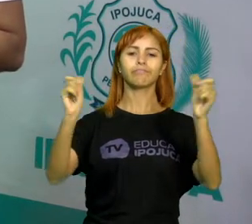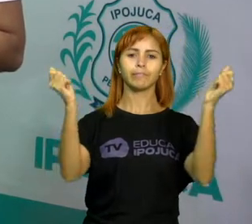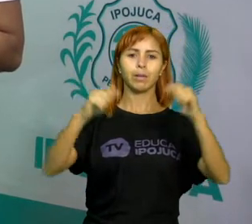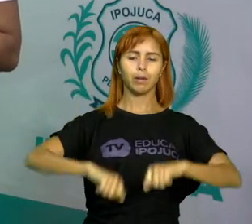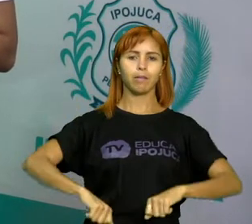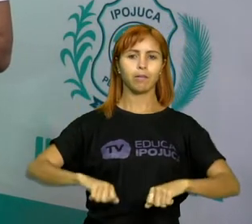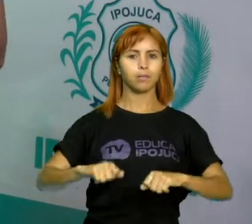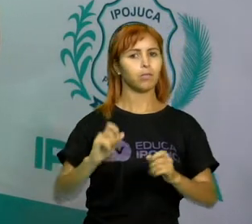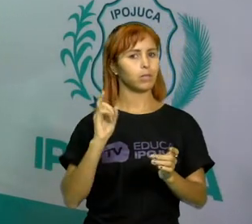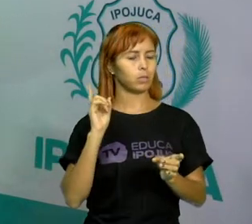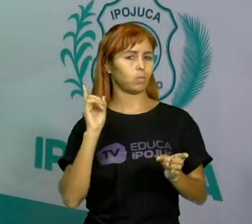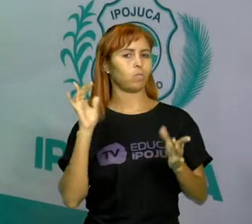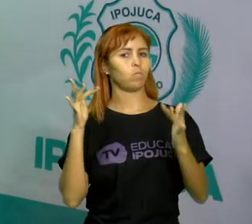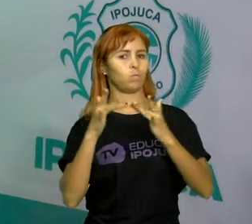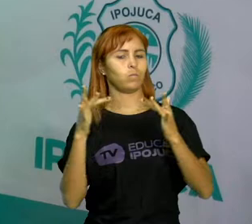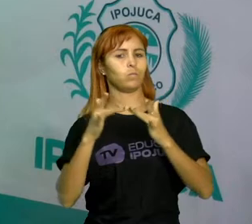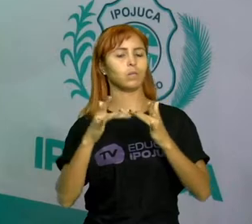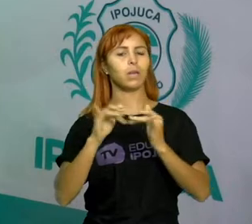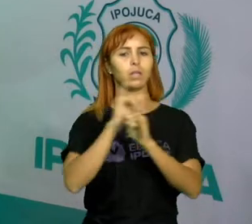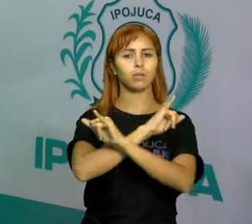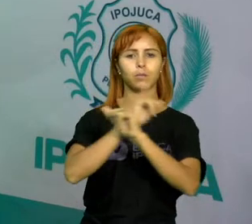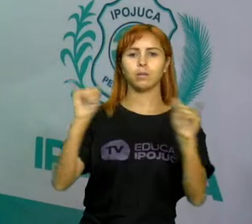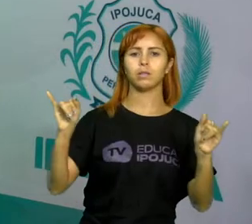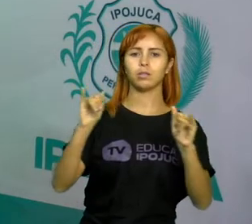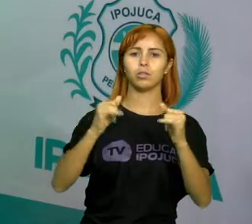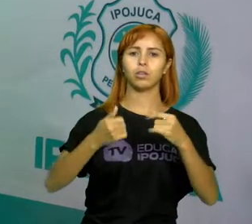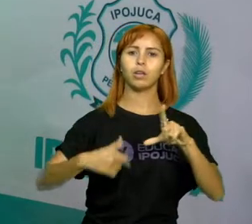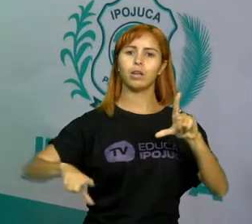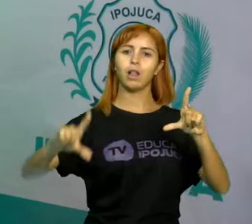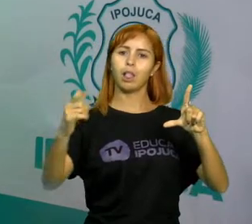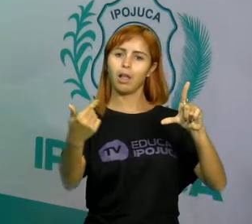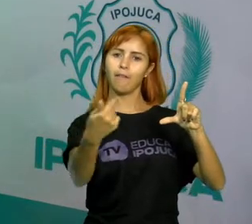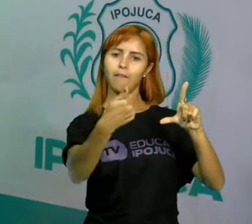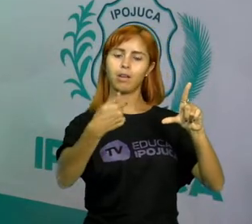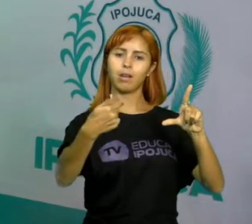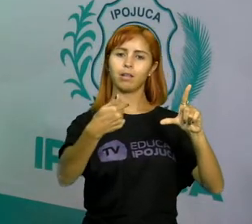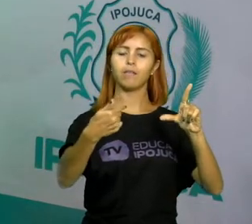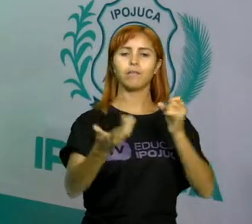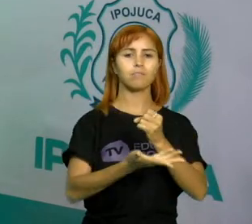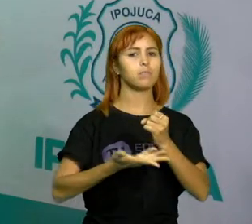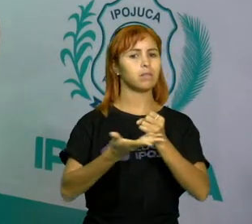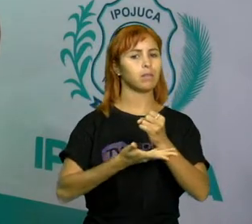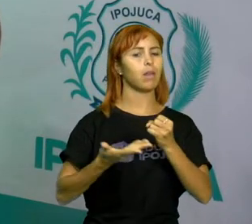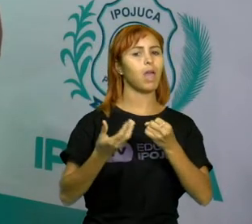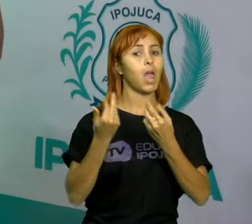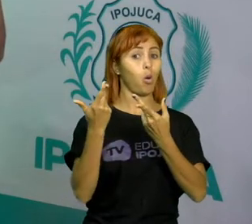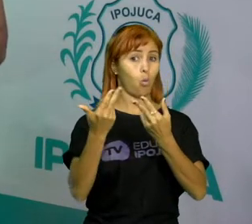identificação. E as informações na frente dele vão ser, basicamente, as mesmas.